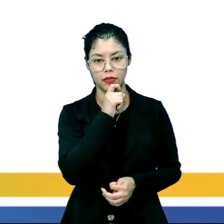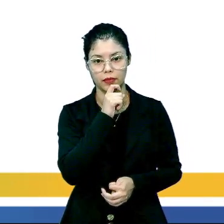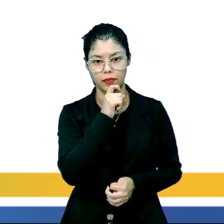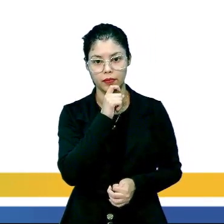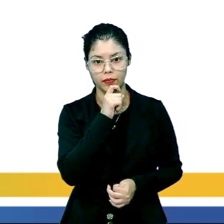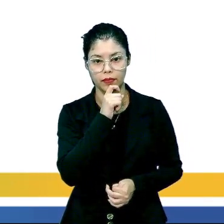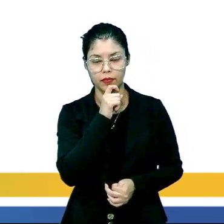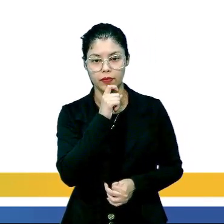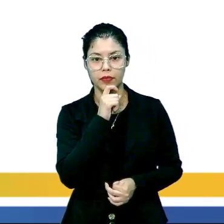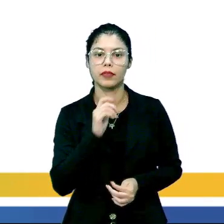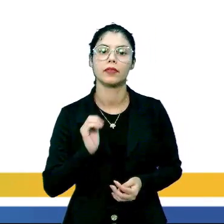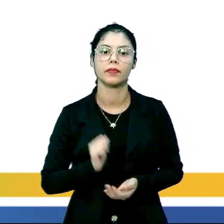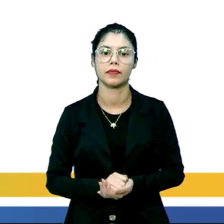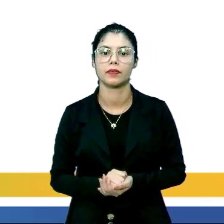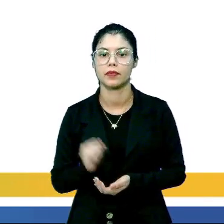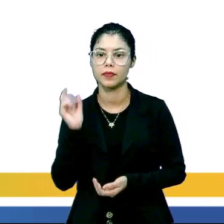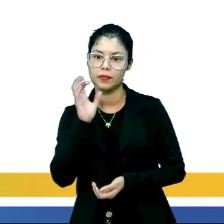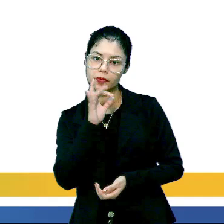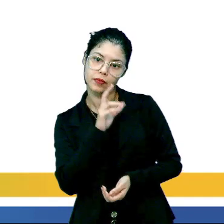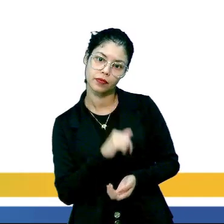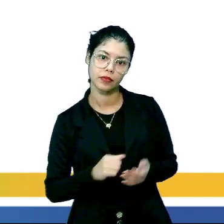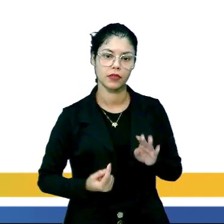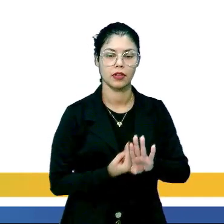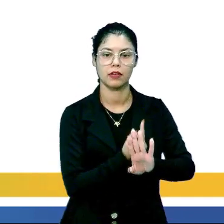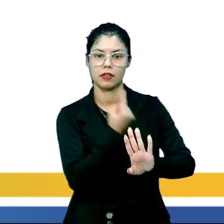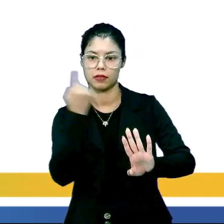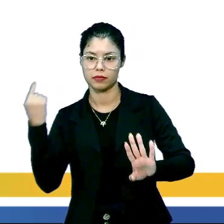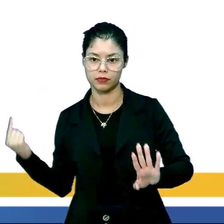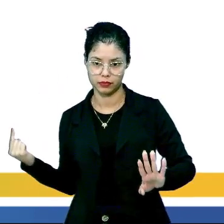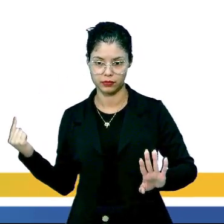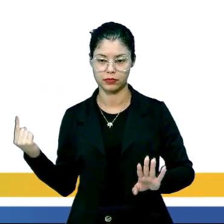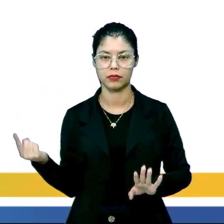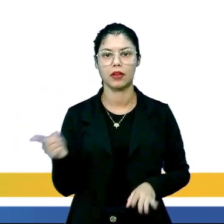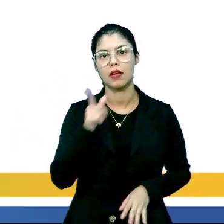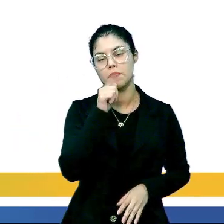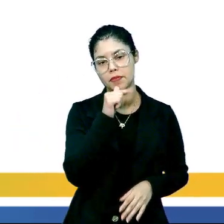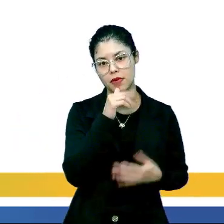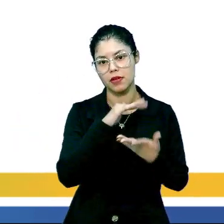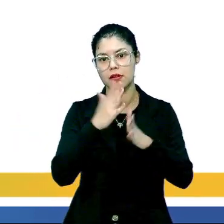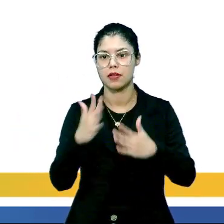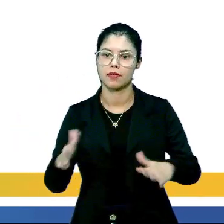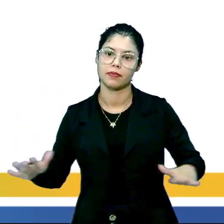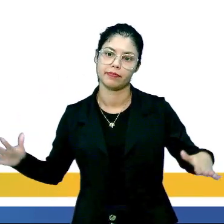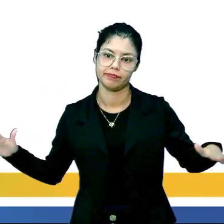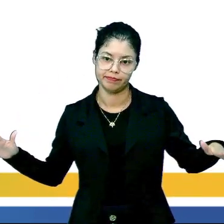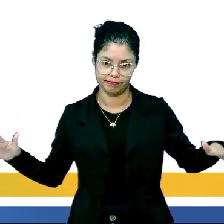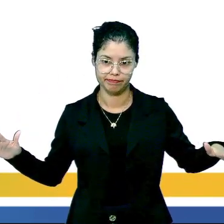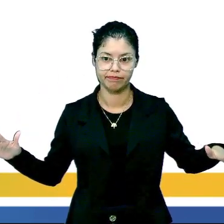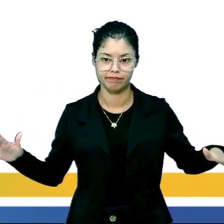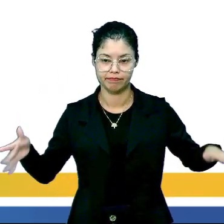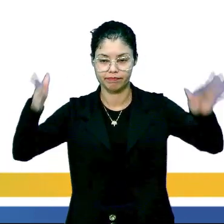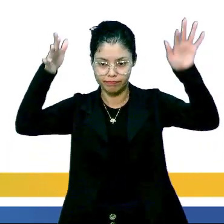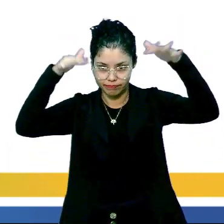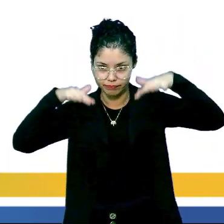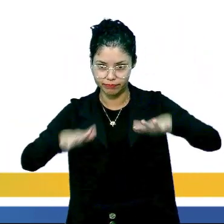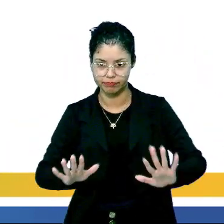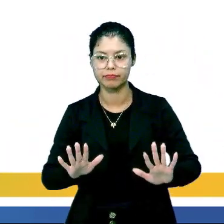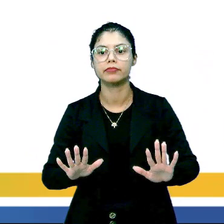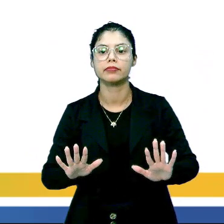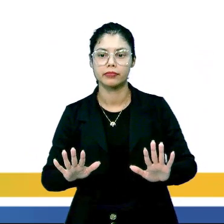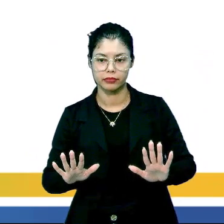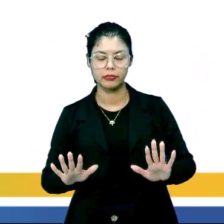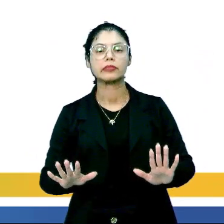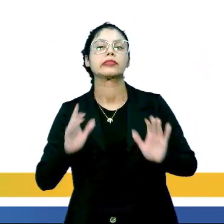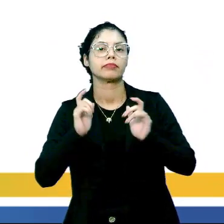água que estava extremamente quente no reator, ela retorna para o seu habitat natural. E aí